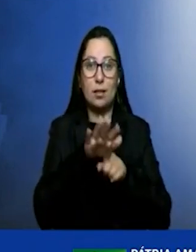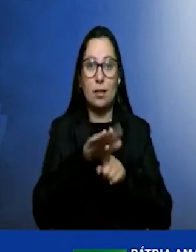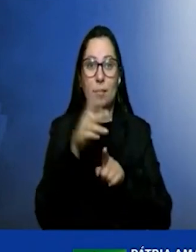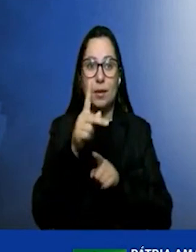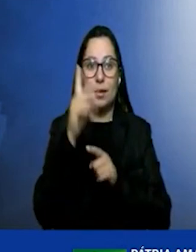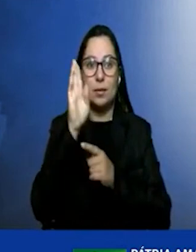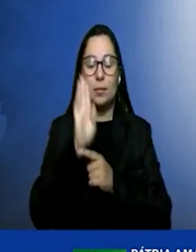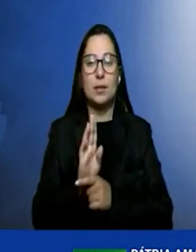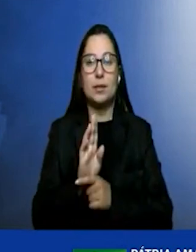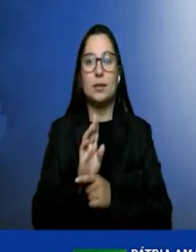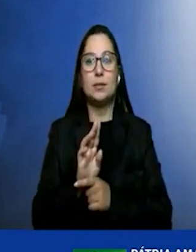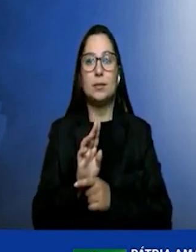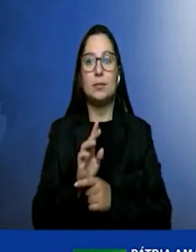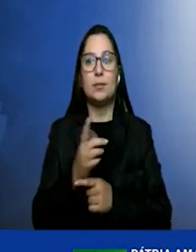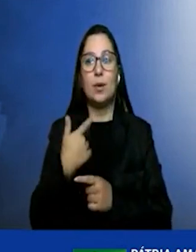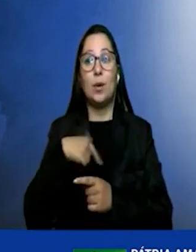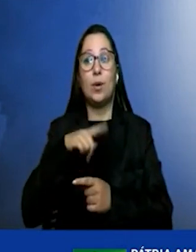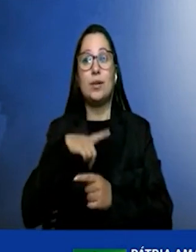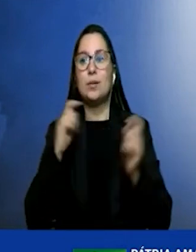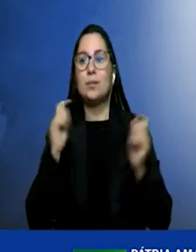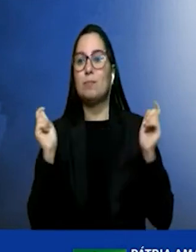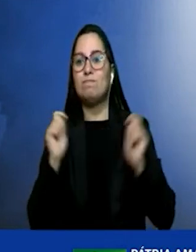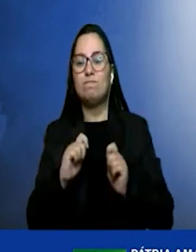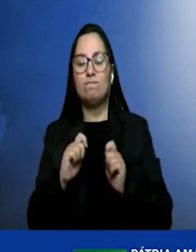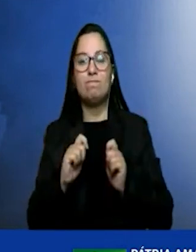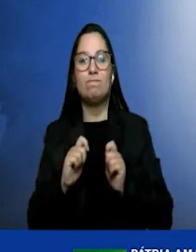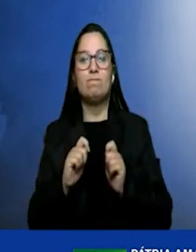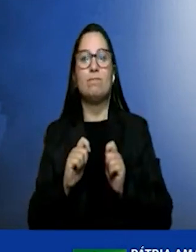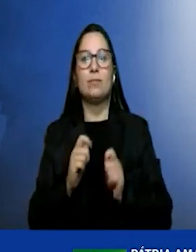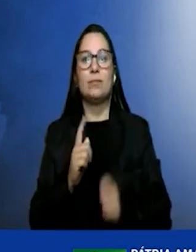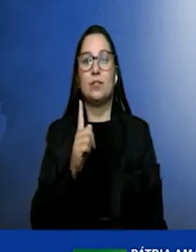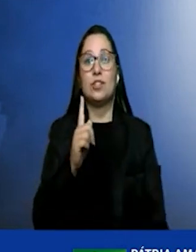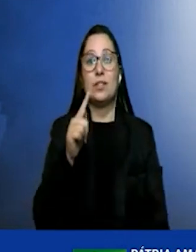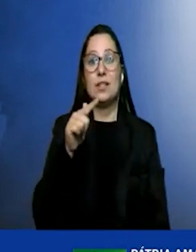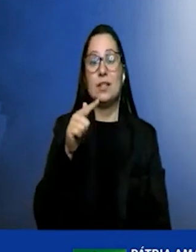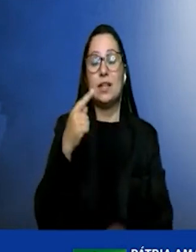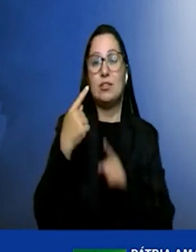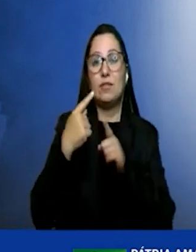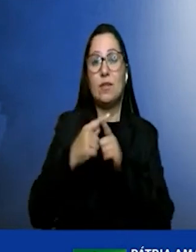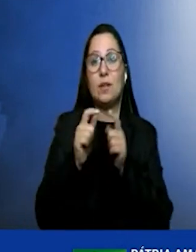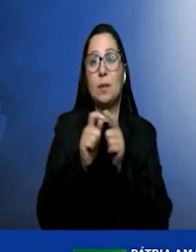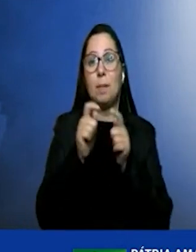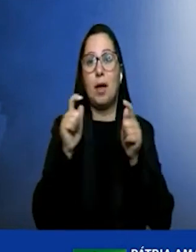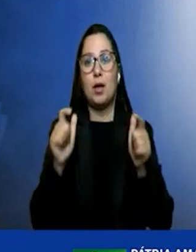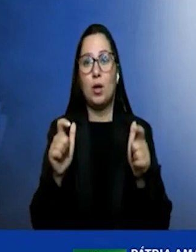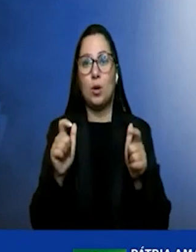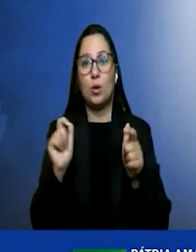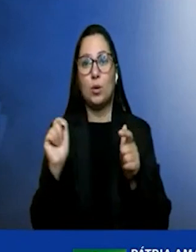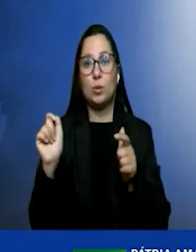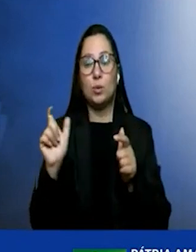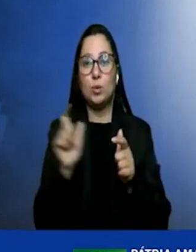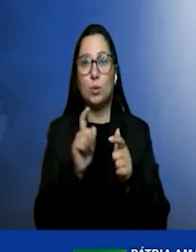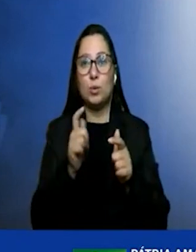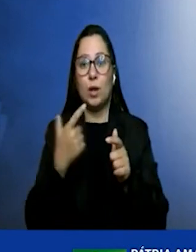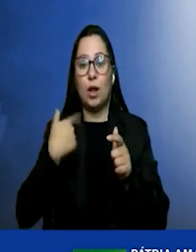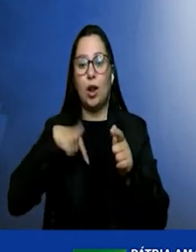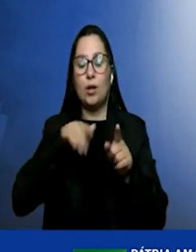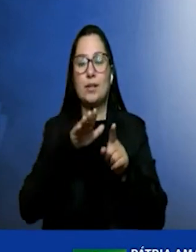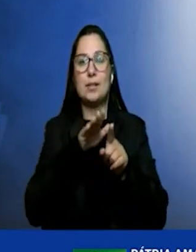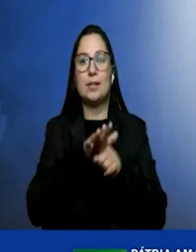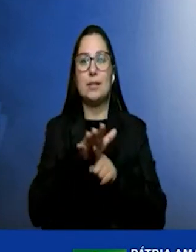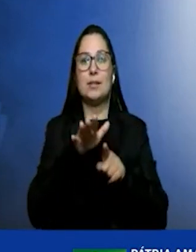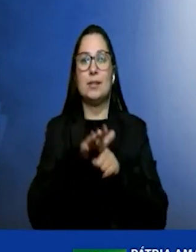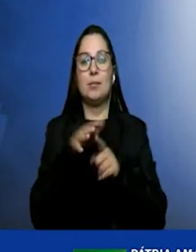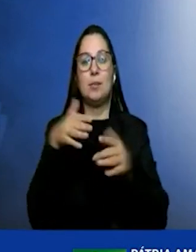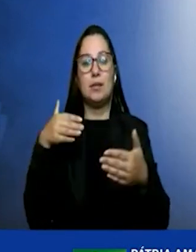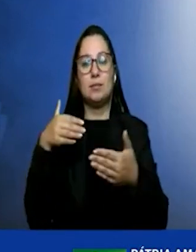nós temos um potencial 17 vezes maior do que a nossa demanda nesse horizonte.